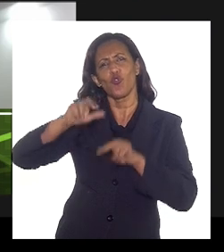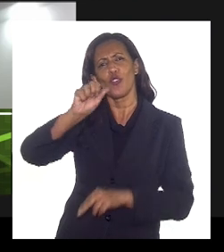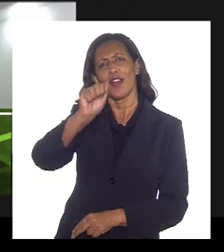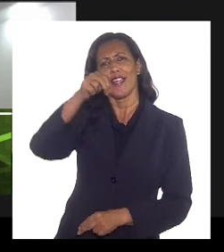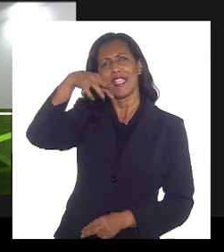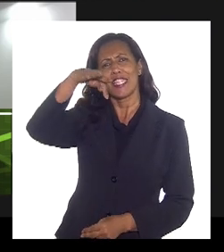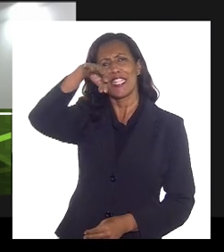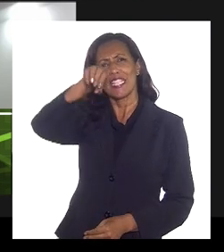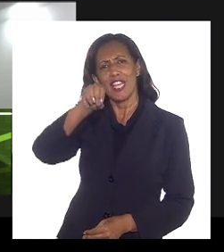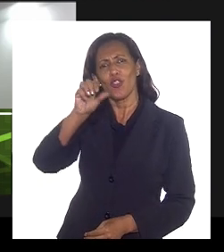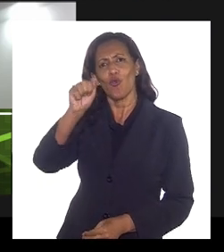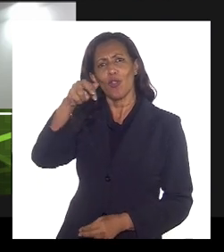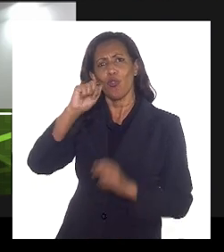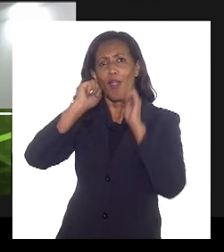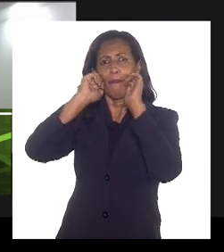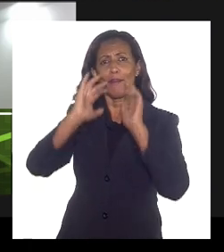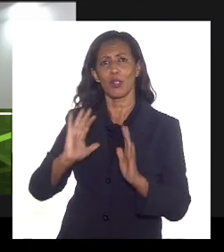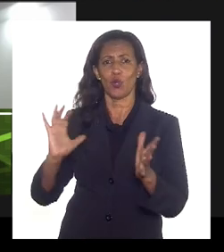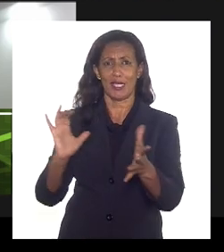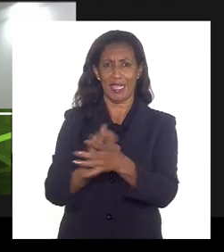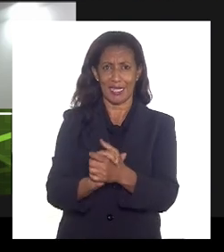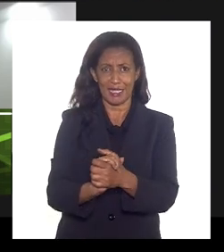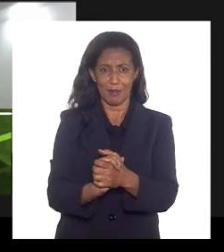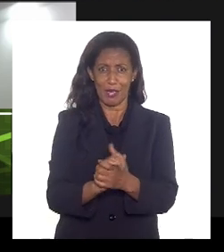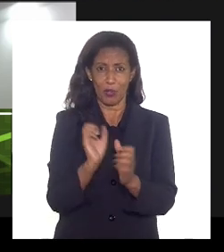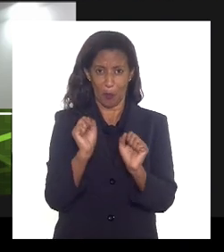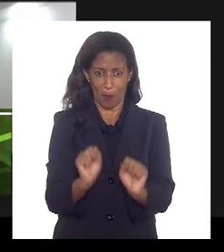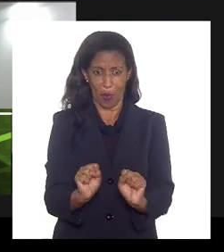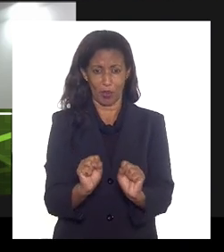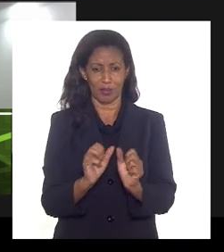abençoar esse casamento. Pode ser, doutor Alex.